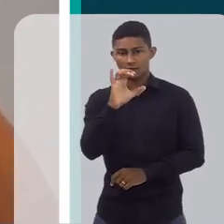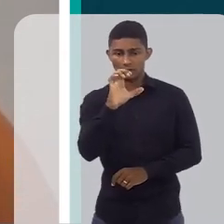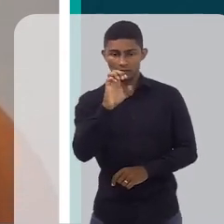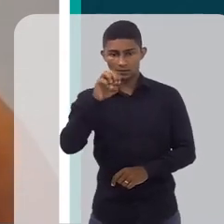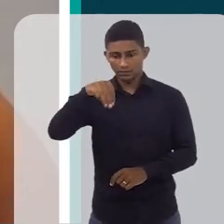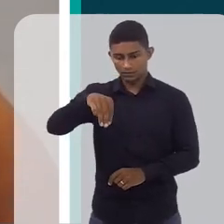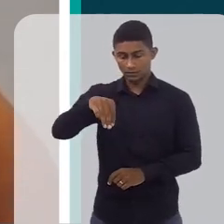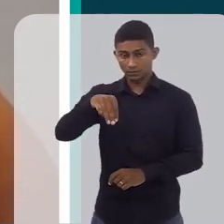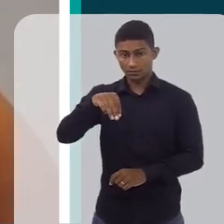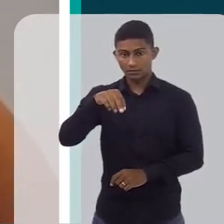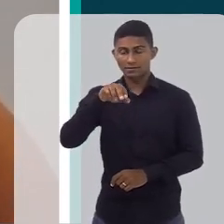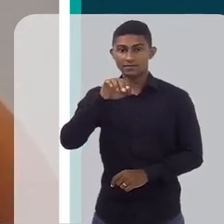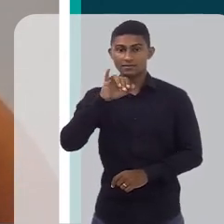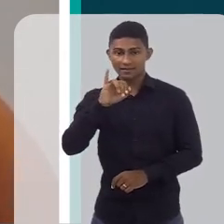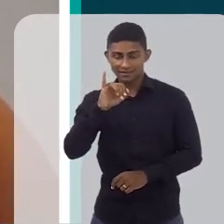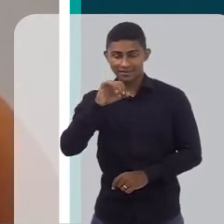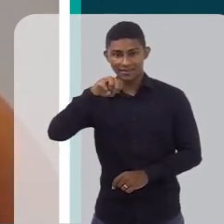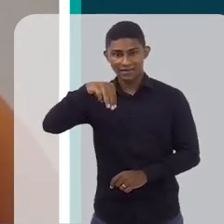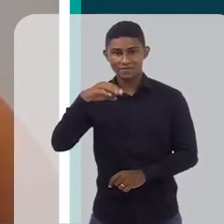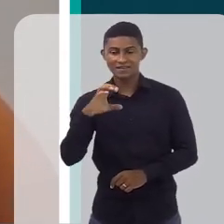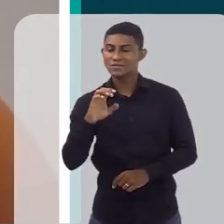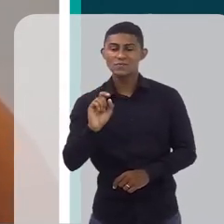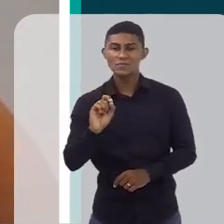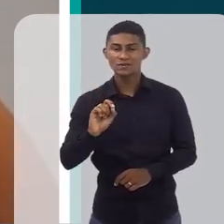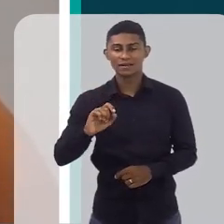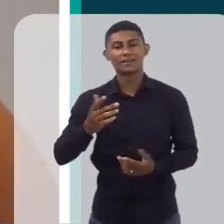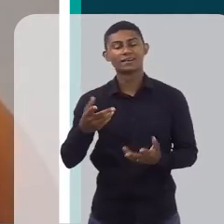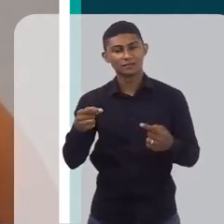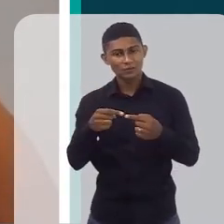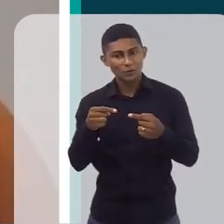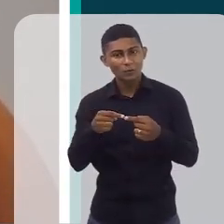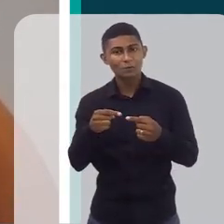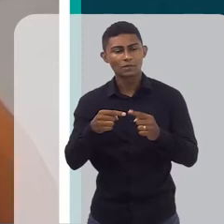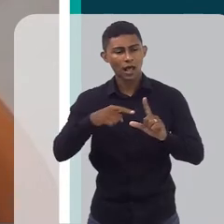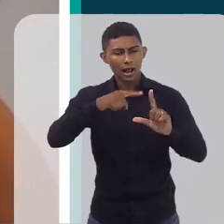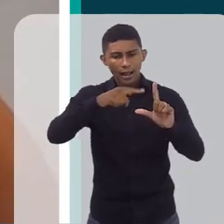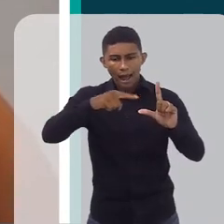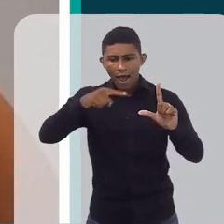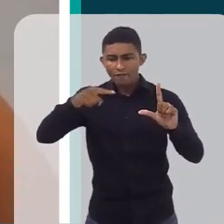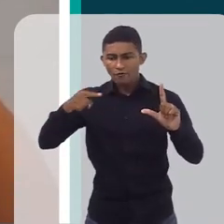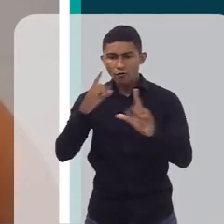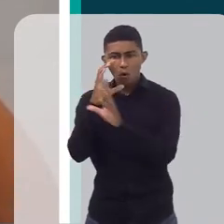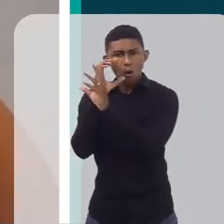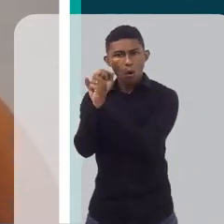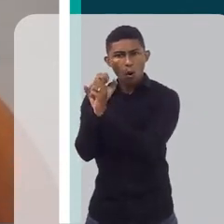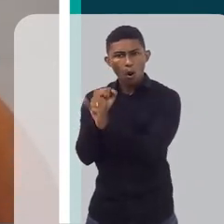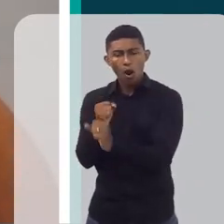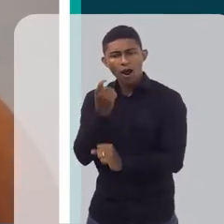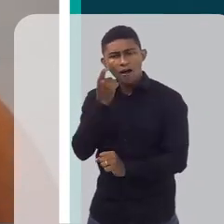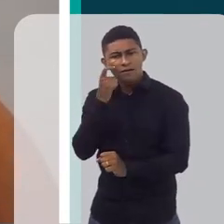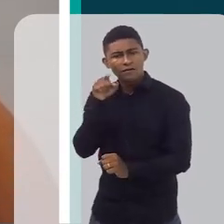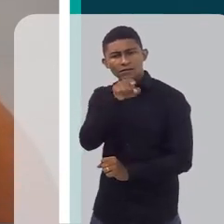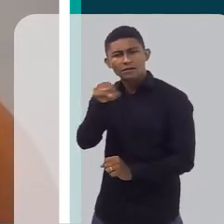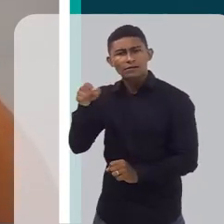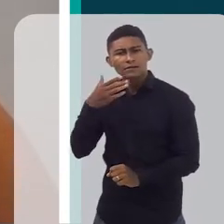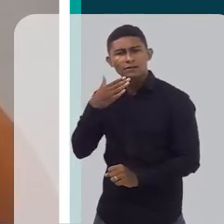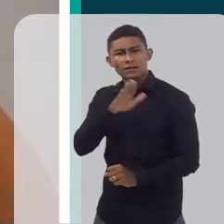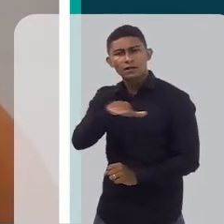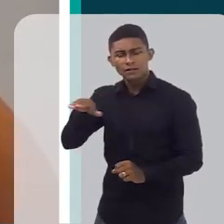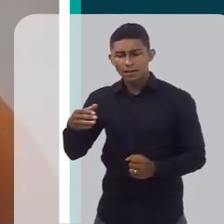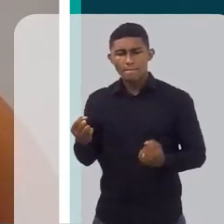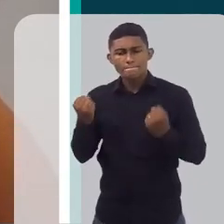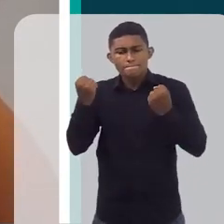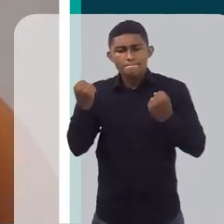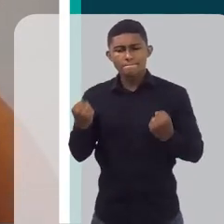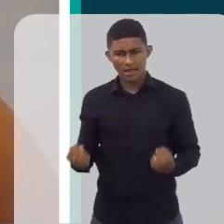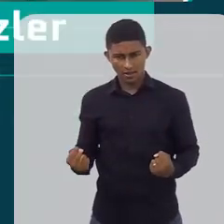que é o índice de massa corpórea. Então, o que é isso? É o peso dividido pela altura ao quadrado